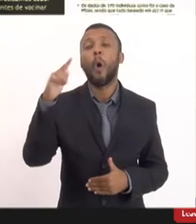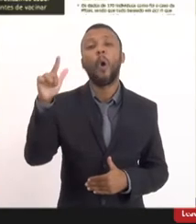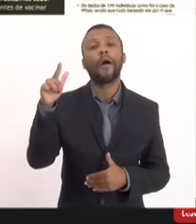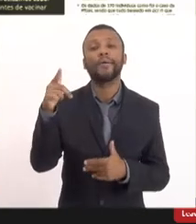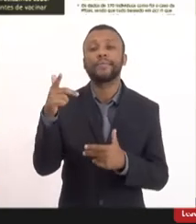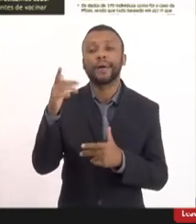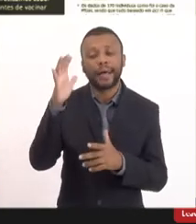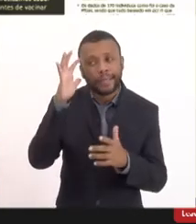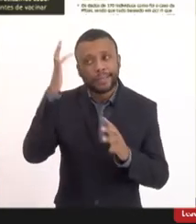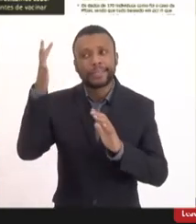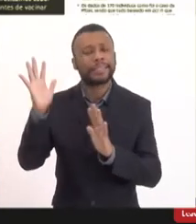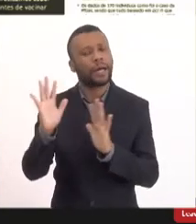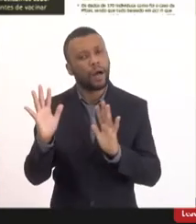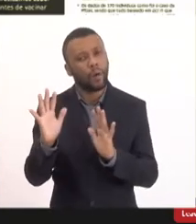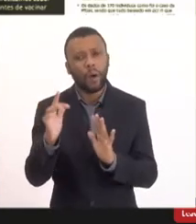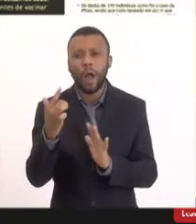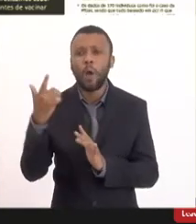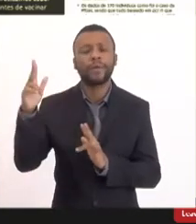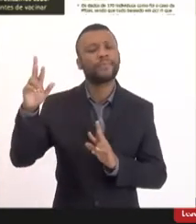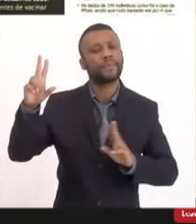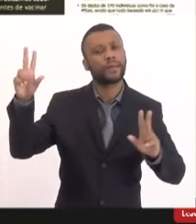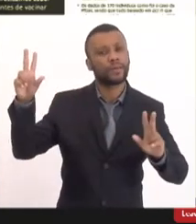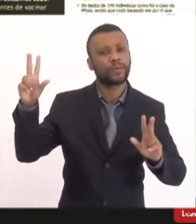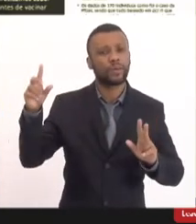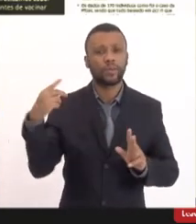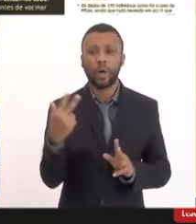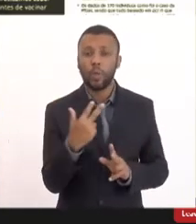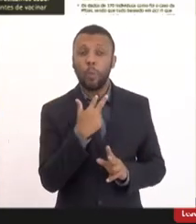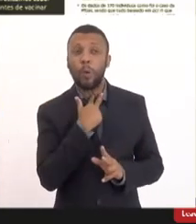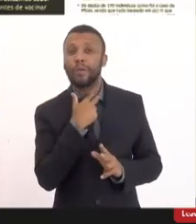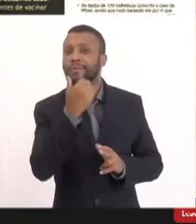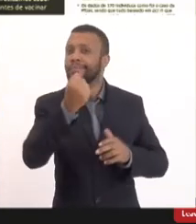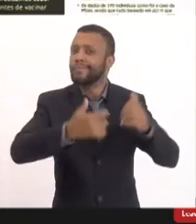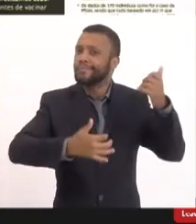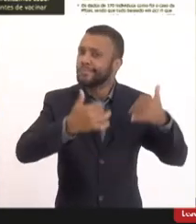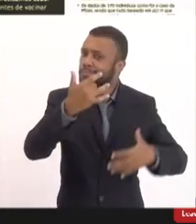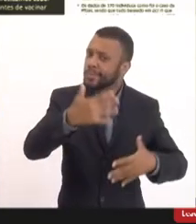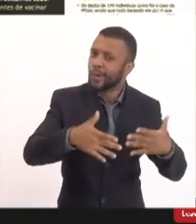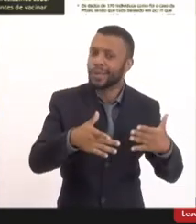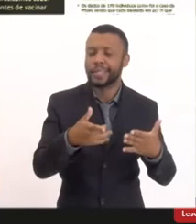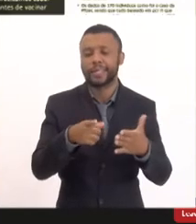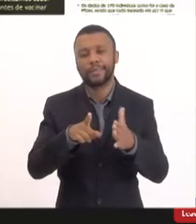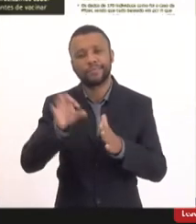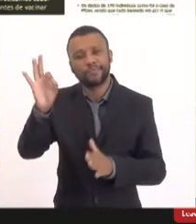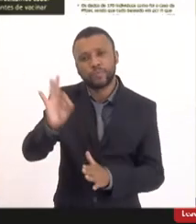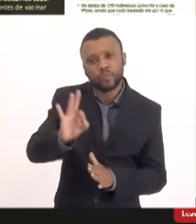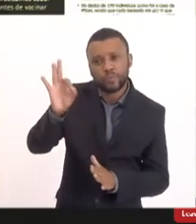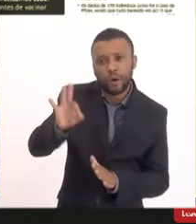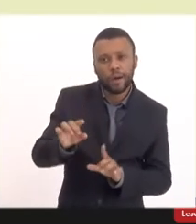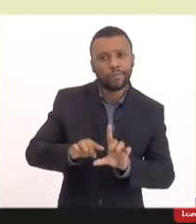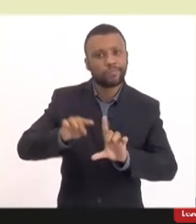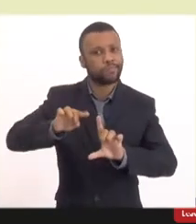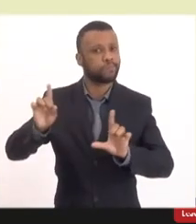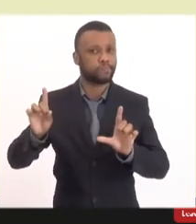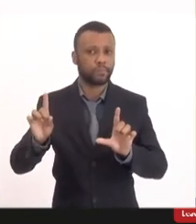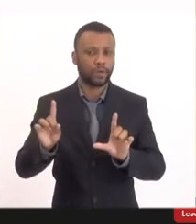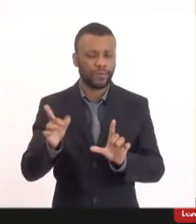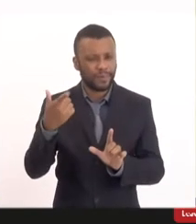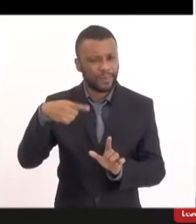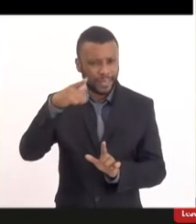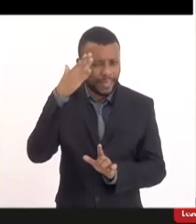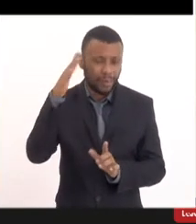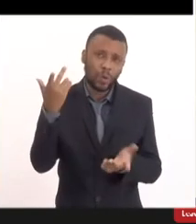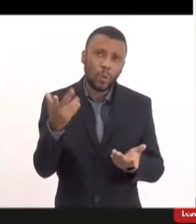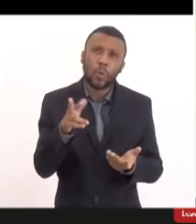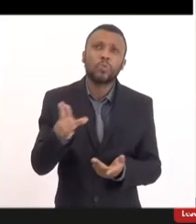realidade então não podemos falar coisas que os números não comprovam o que nós estamos falando e eu não sou antivacina todo mundo sabe muito bem disso